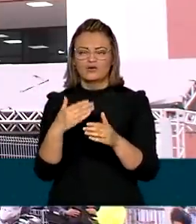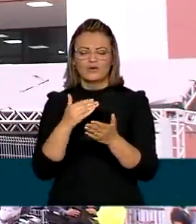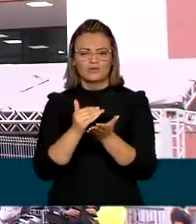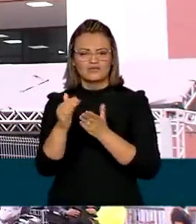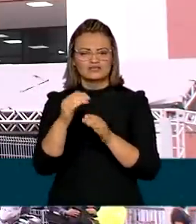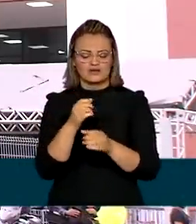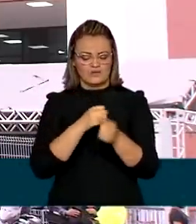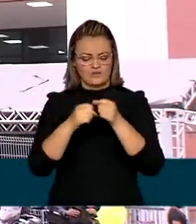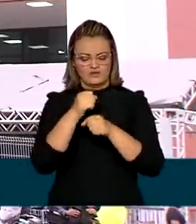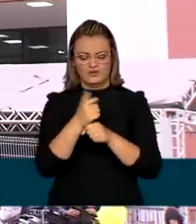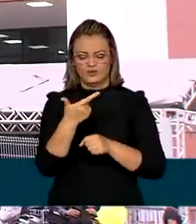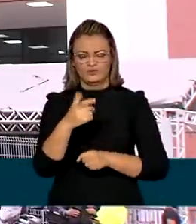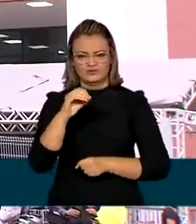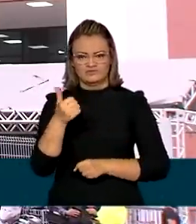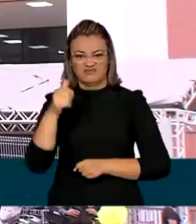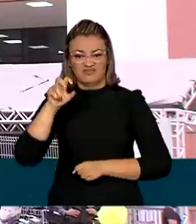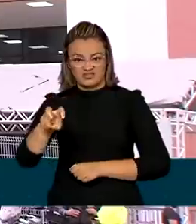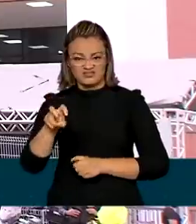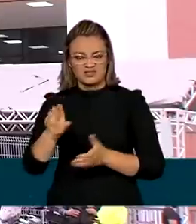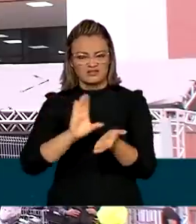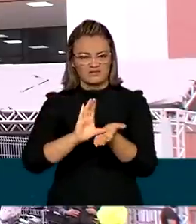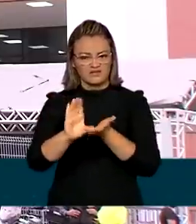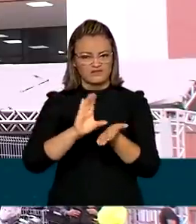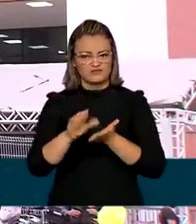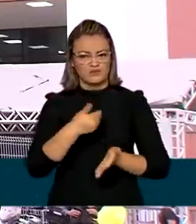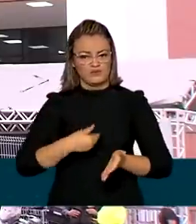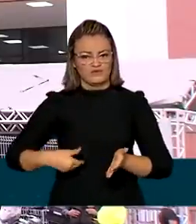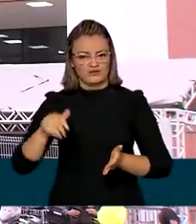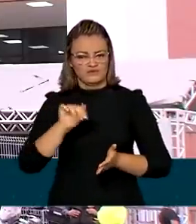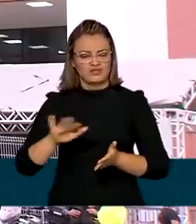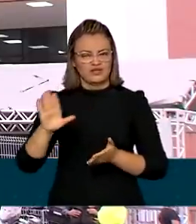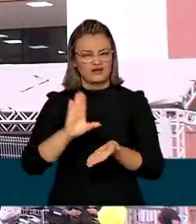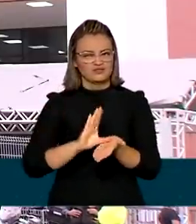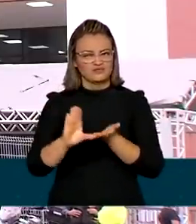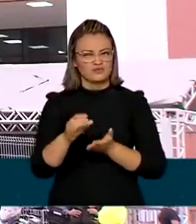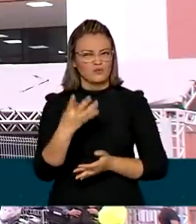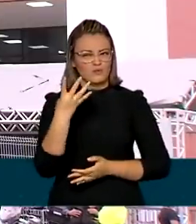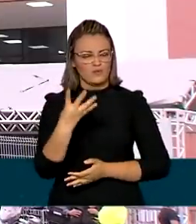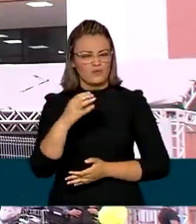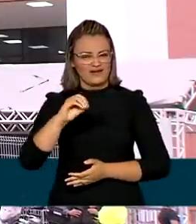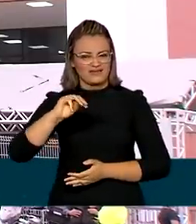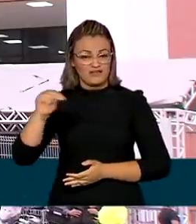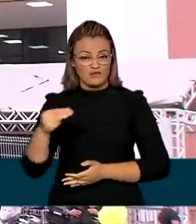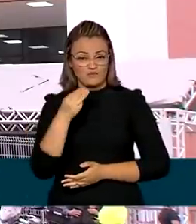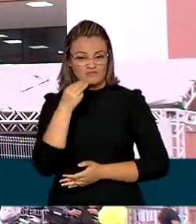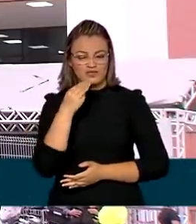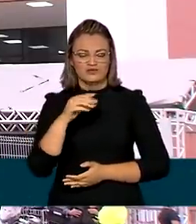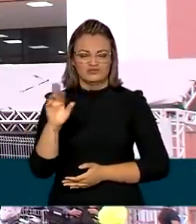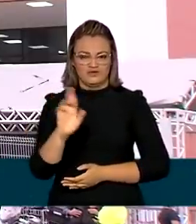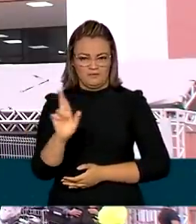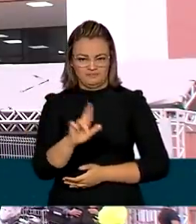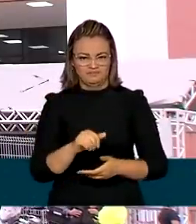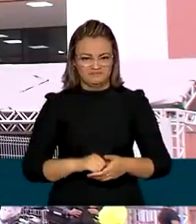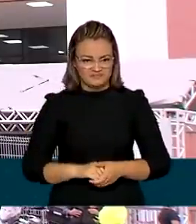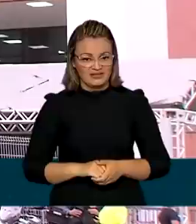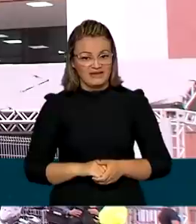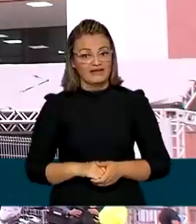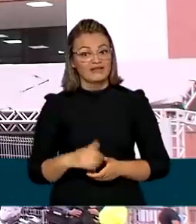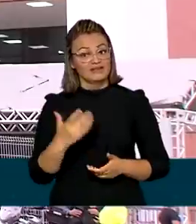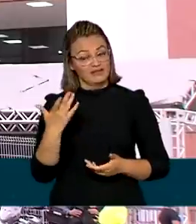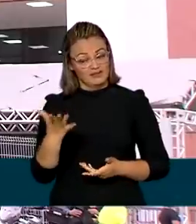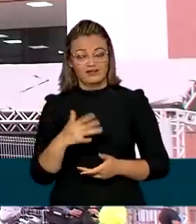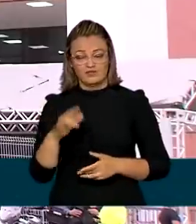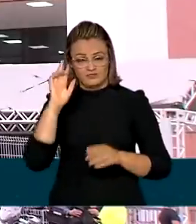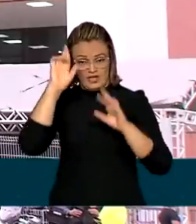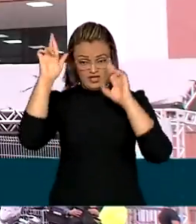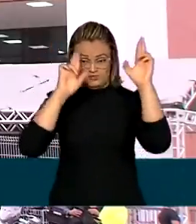2015 e contaram com investimento do governo federal de mais de 40 milhões de reais. E assim, claro, que as